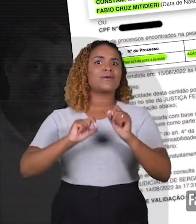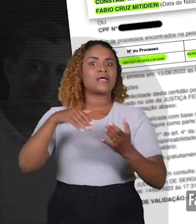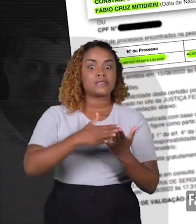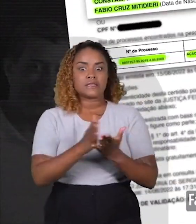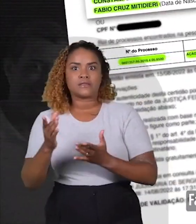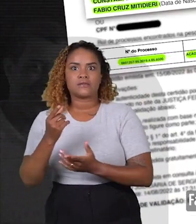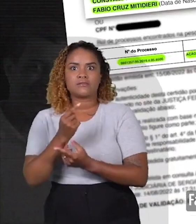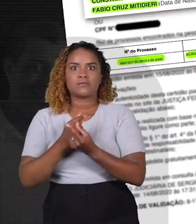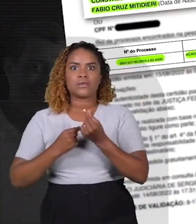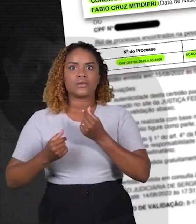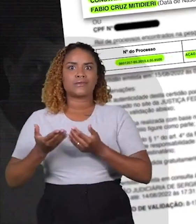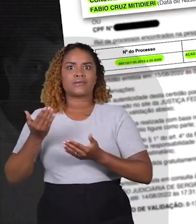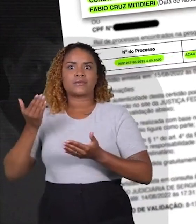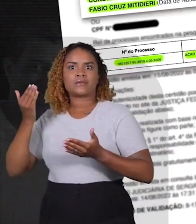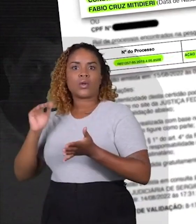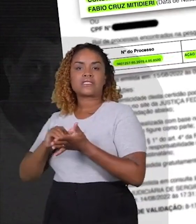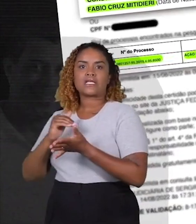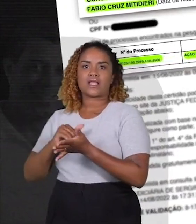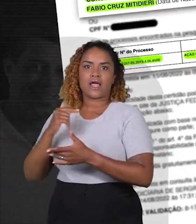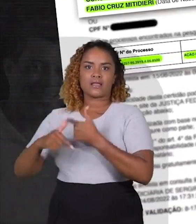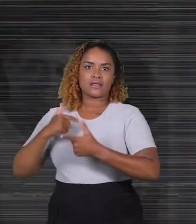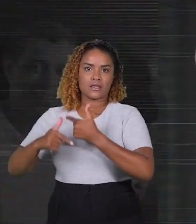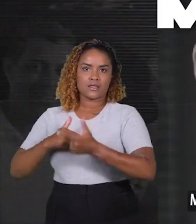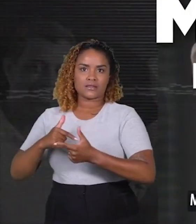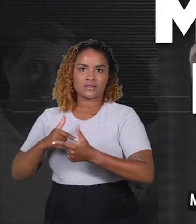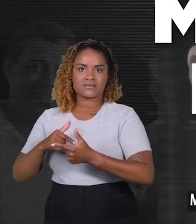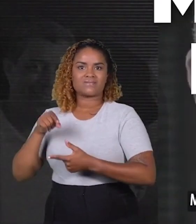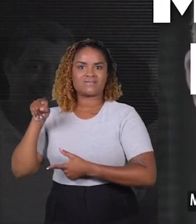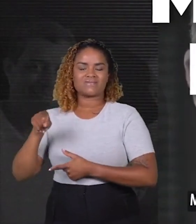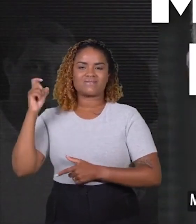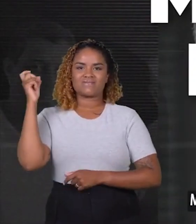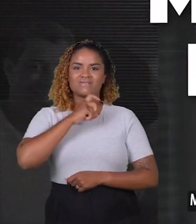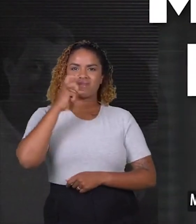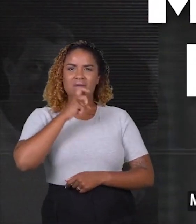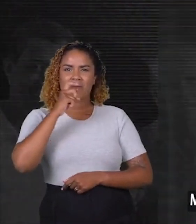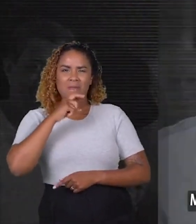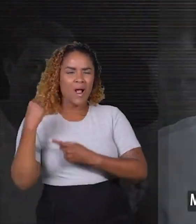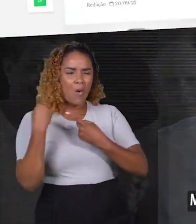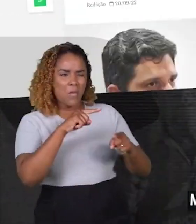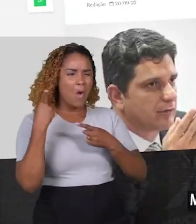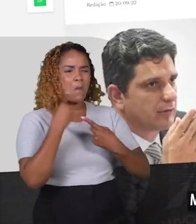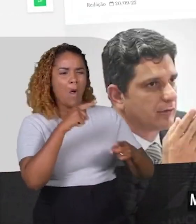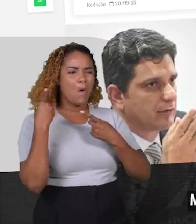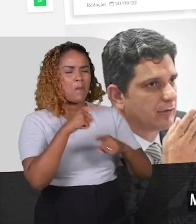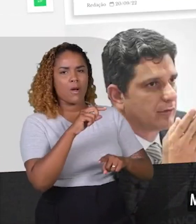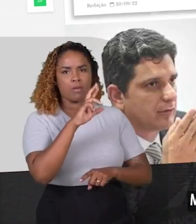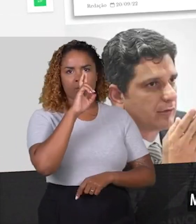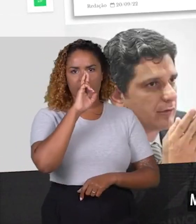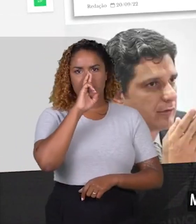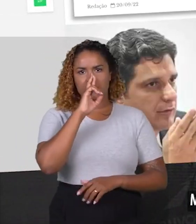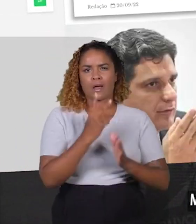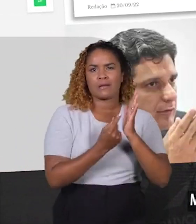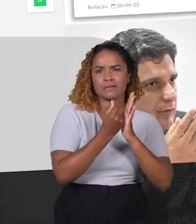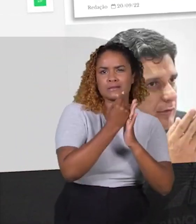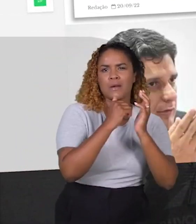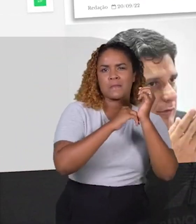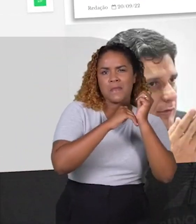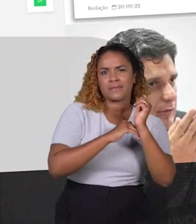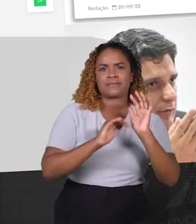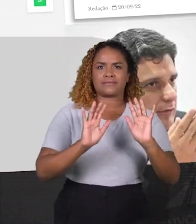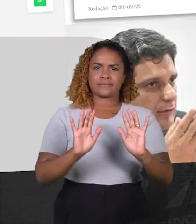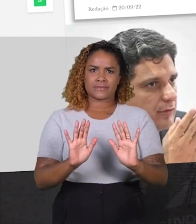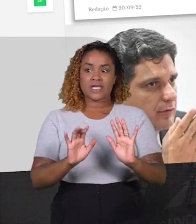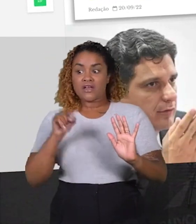por desvio de dinheiro quando foi secretário. Mitidieri mente sobre Rogério e o orçamento secreto.